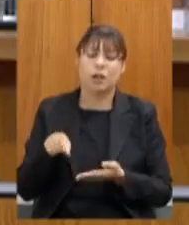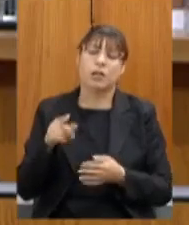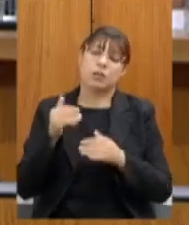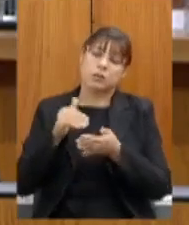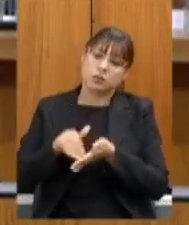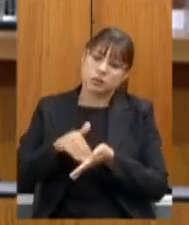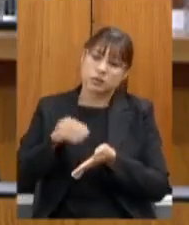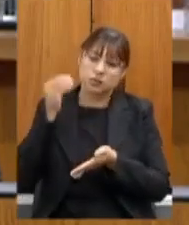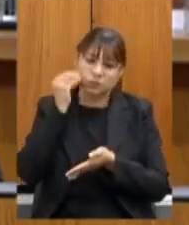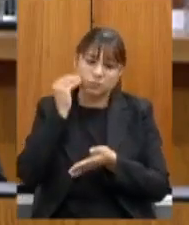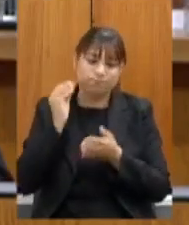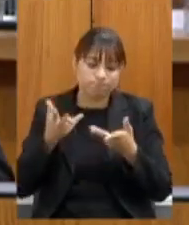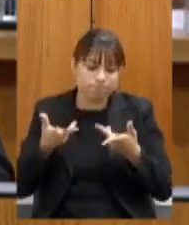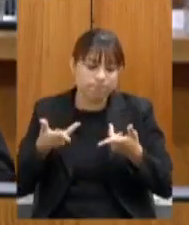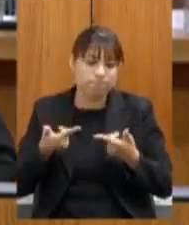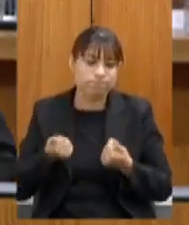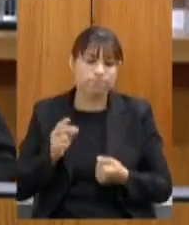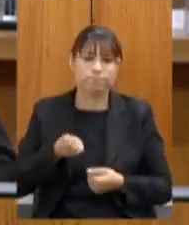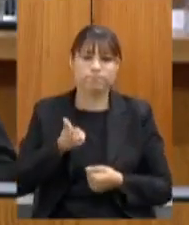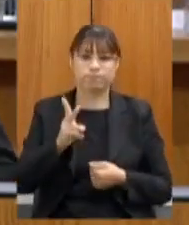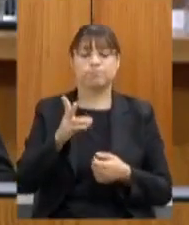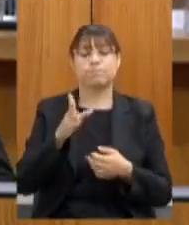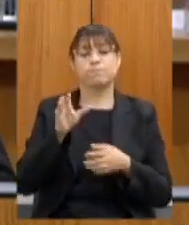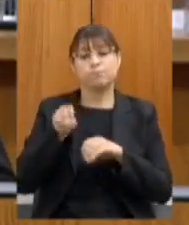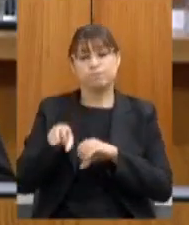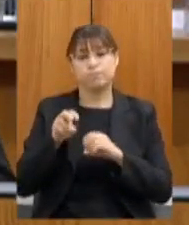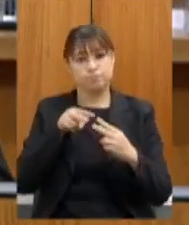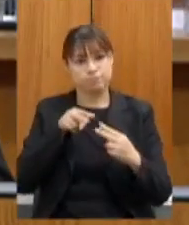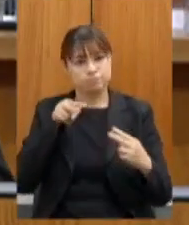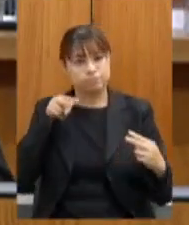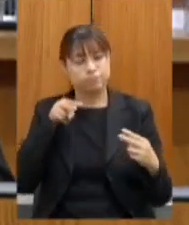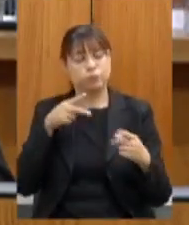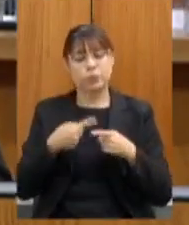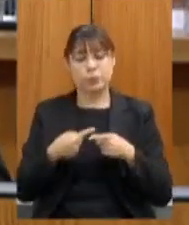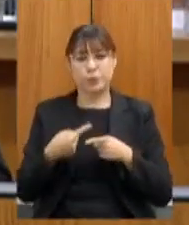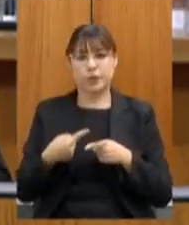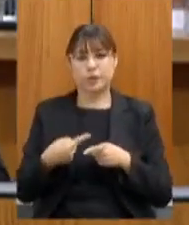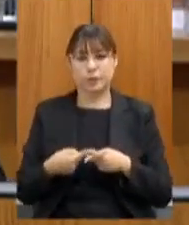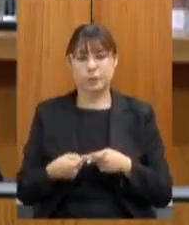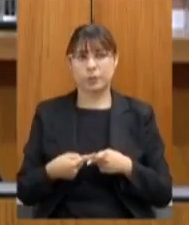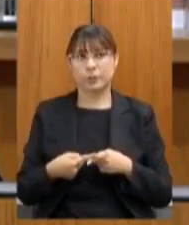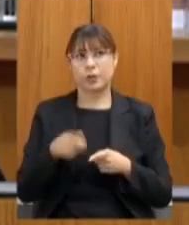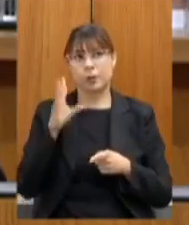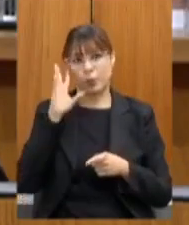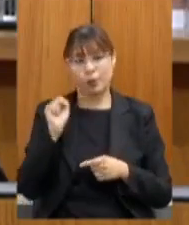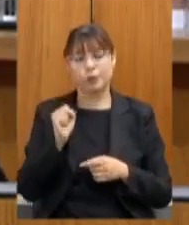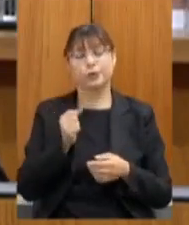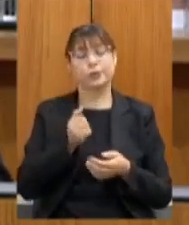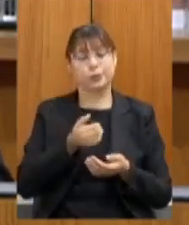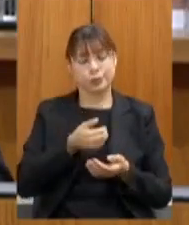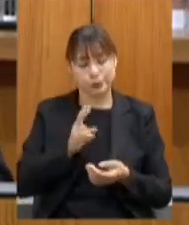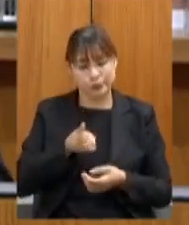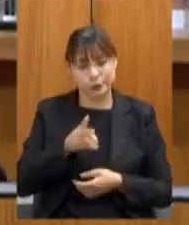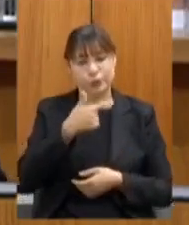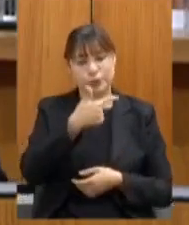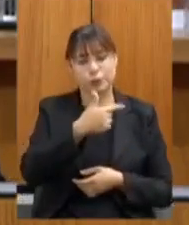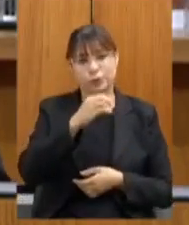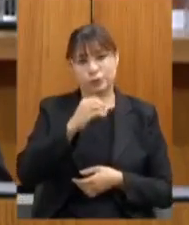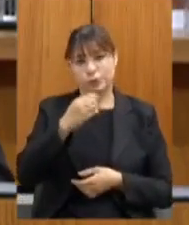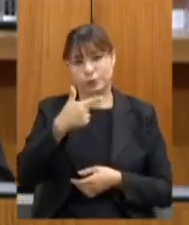buscando a excelência no ensino à distância porque eu acho que entraremos ainda em 2021